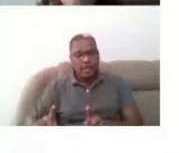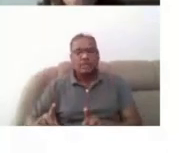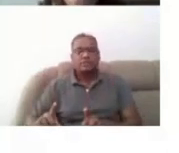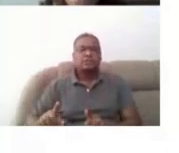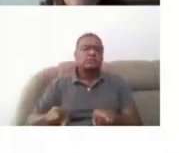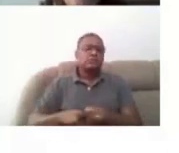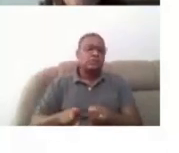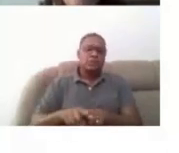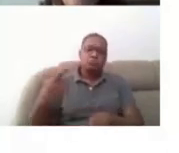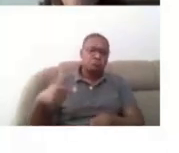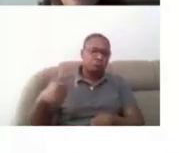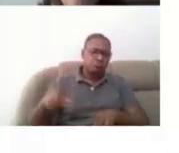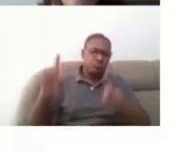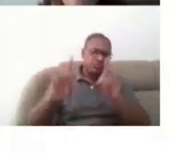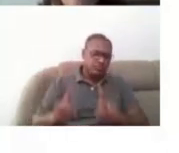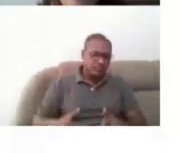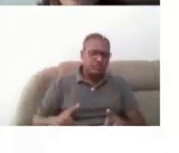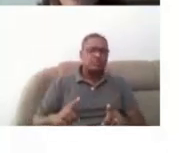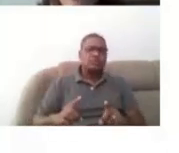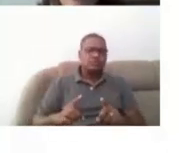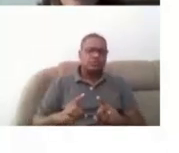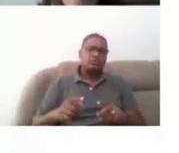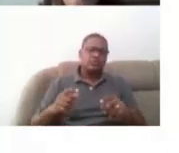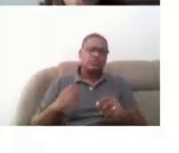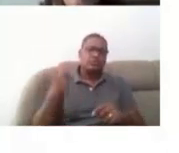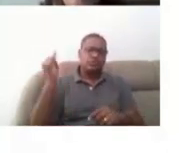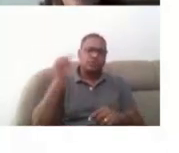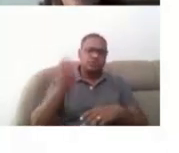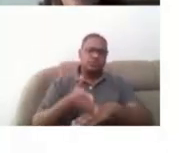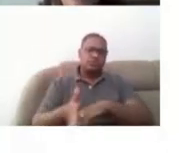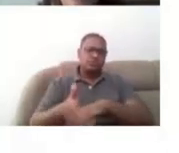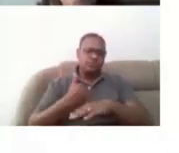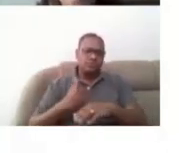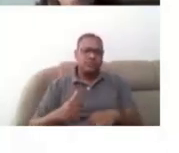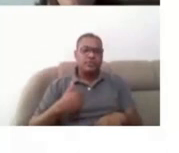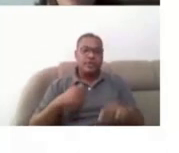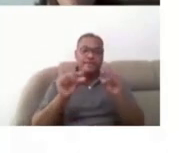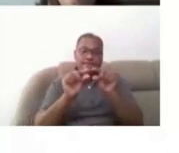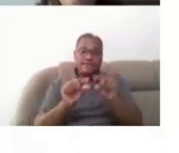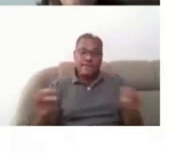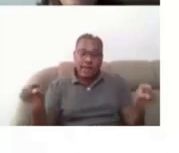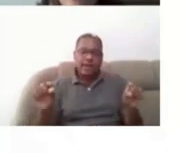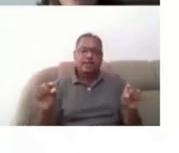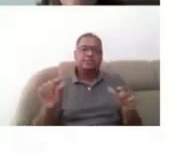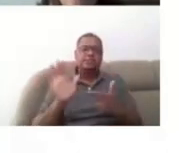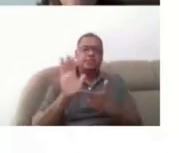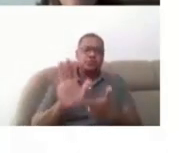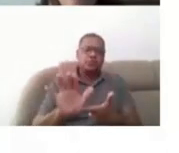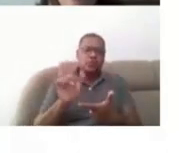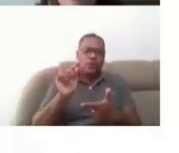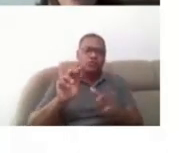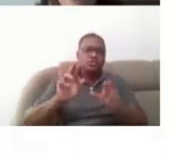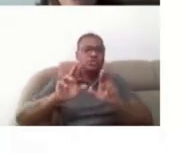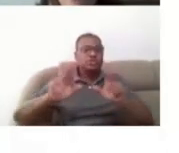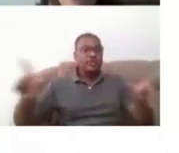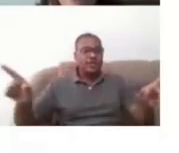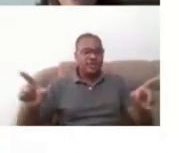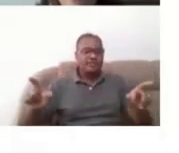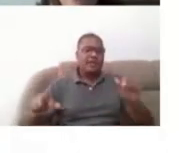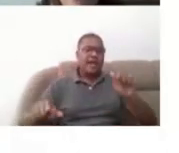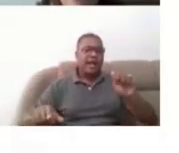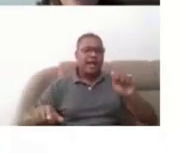tá? Trago essa frase só para a gente entender melhor essa diferença de acesso e acessibilidade.